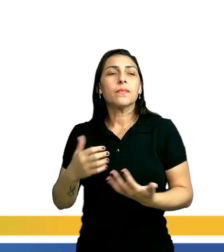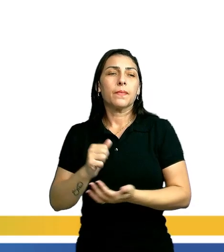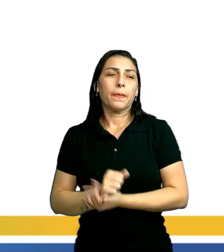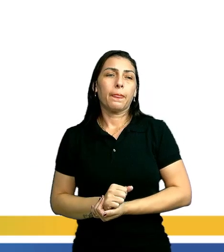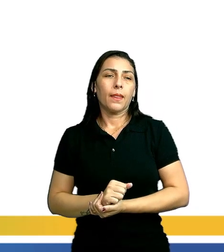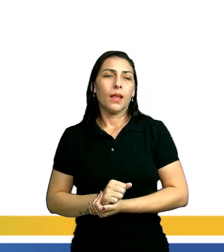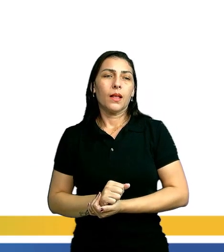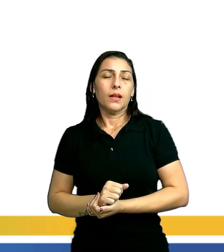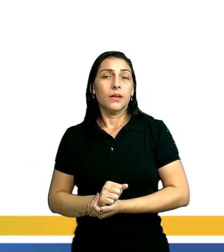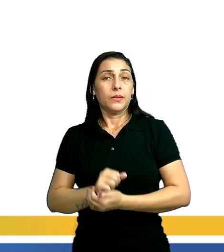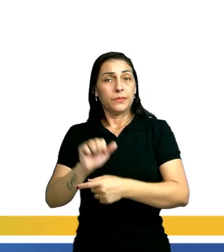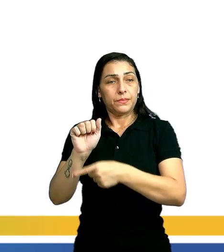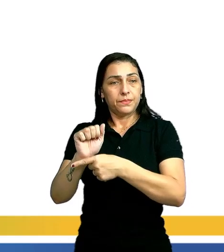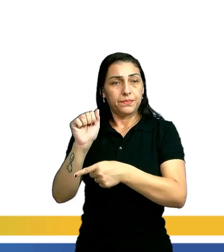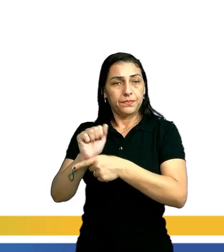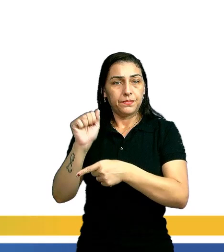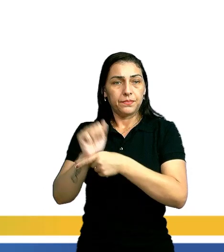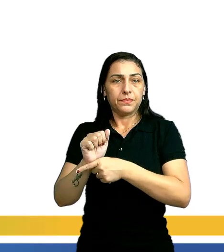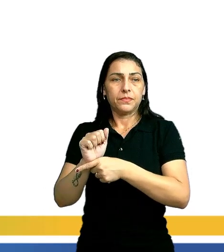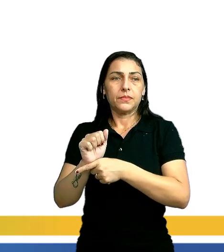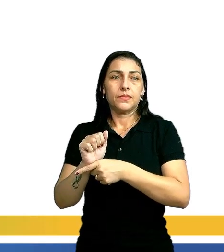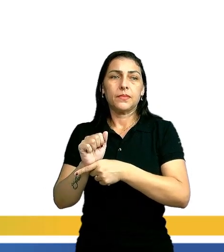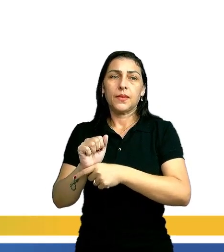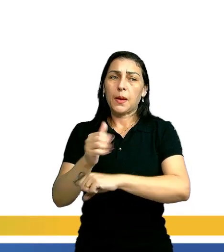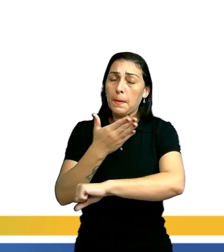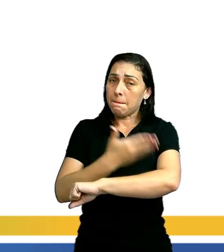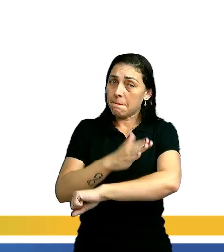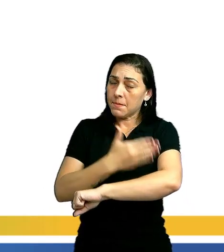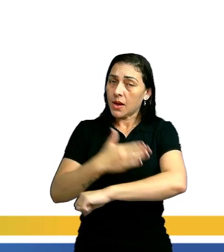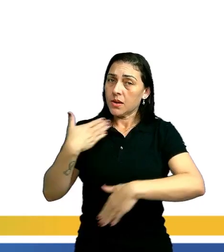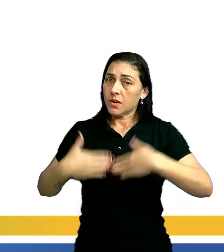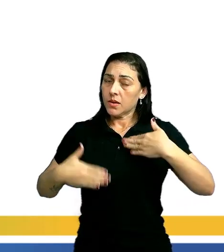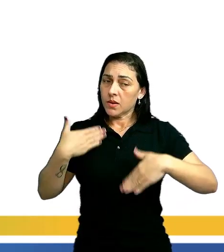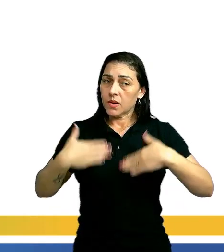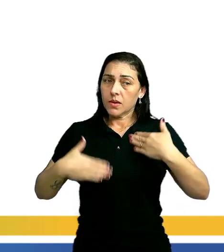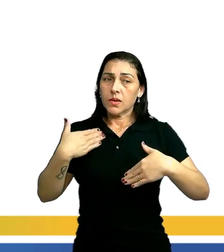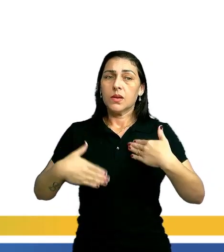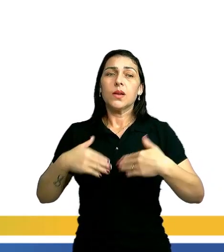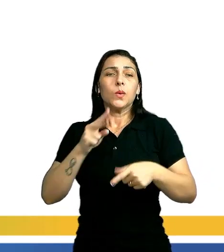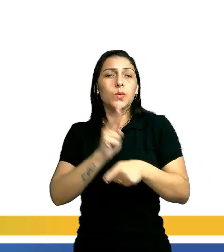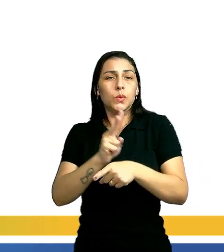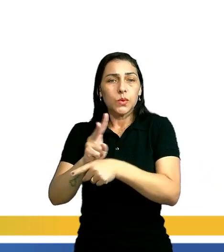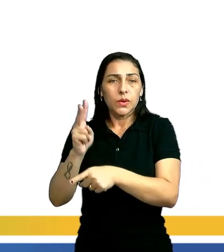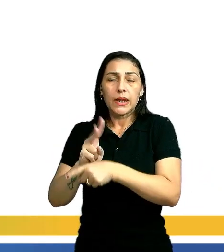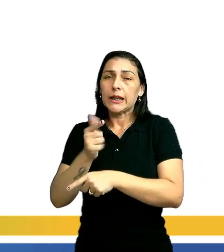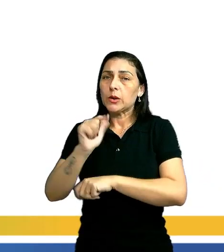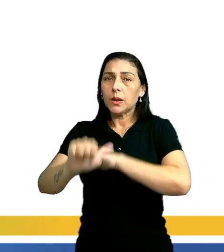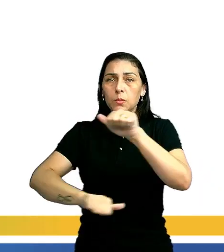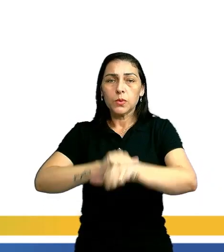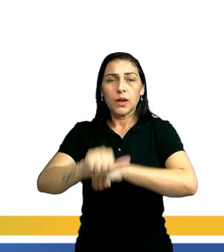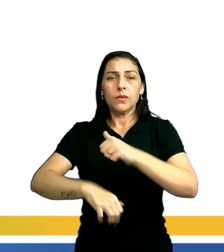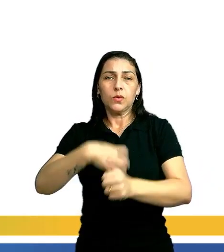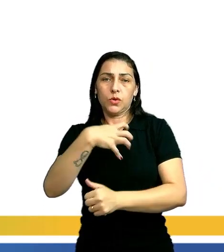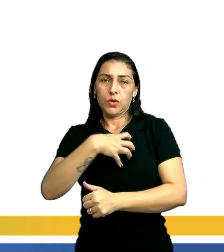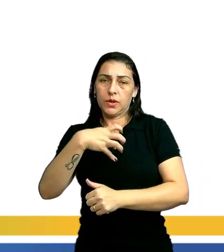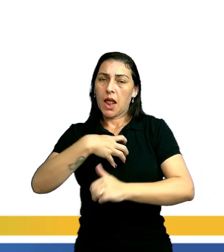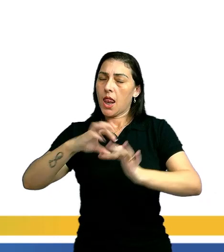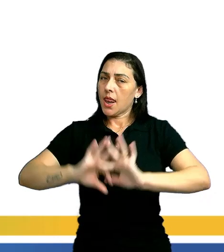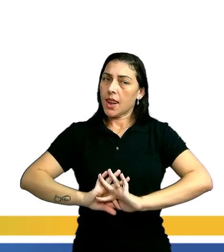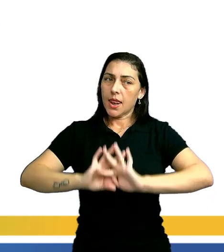alternativas. Letra A. Prática corporal que conserva inalteradas suas formas,